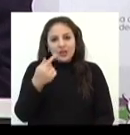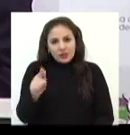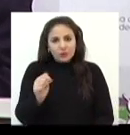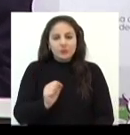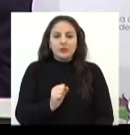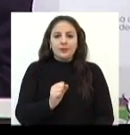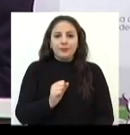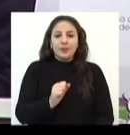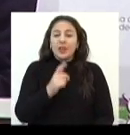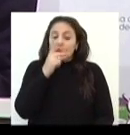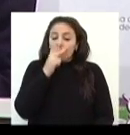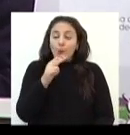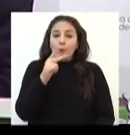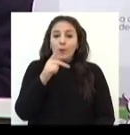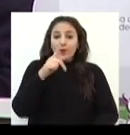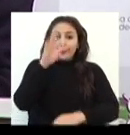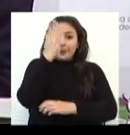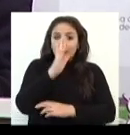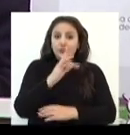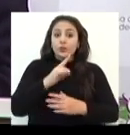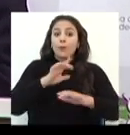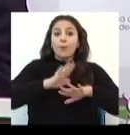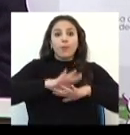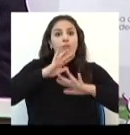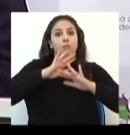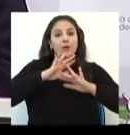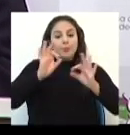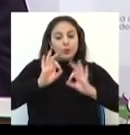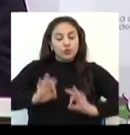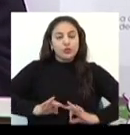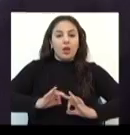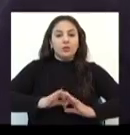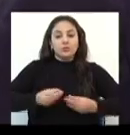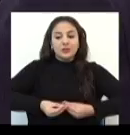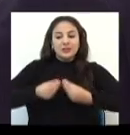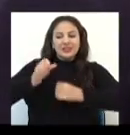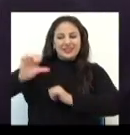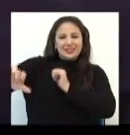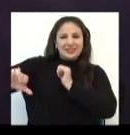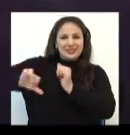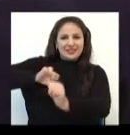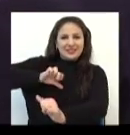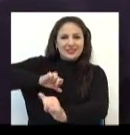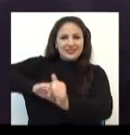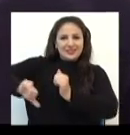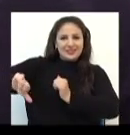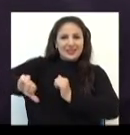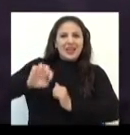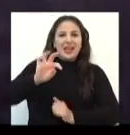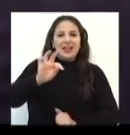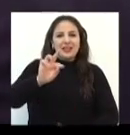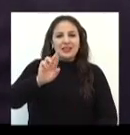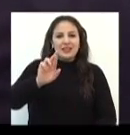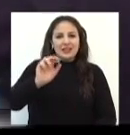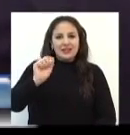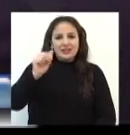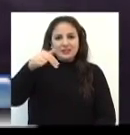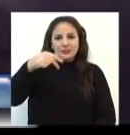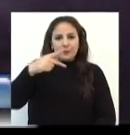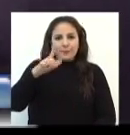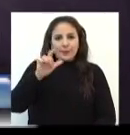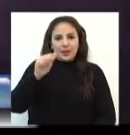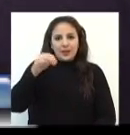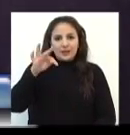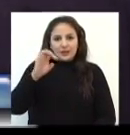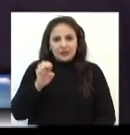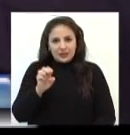apesar de o ter o maior programa de transplantes públicos do mundo, no ano passado foram registrados apenas 14